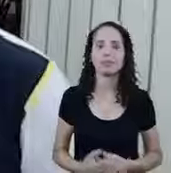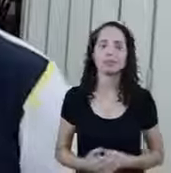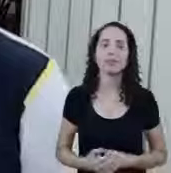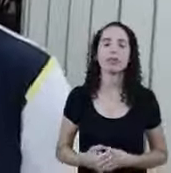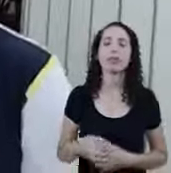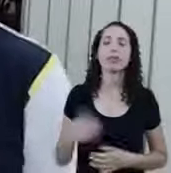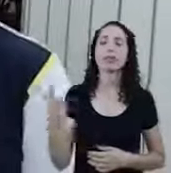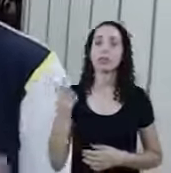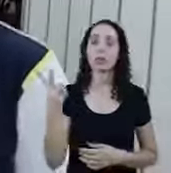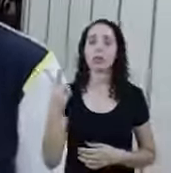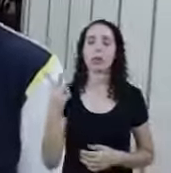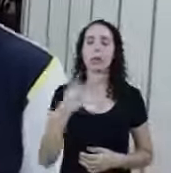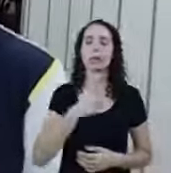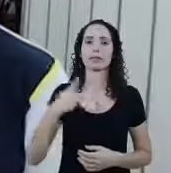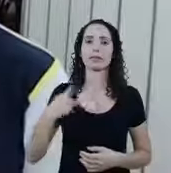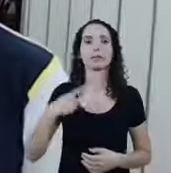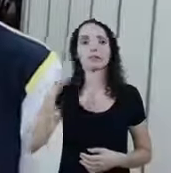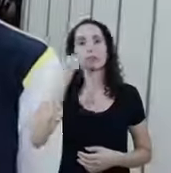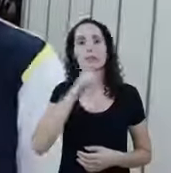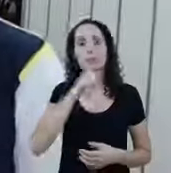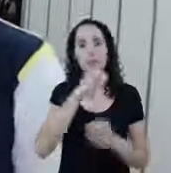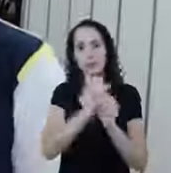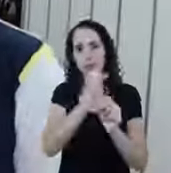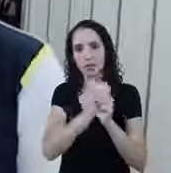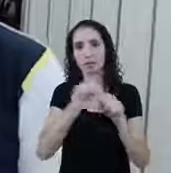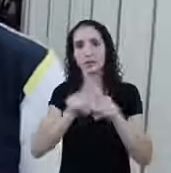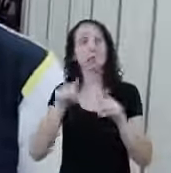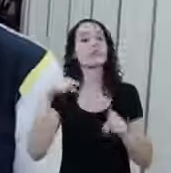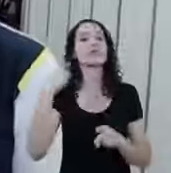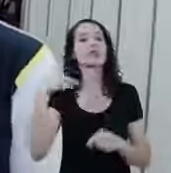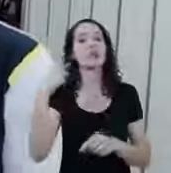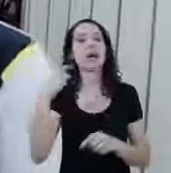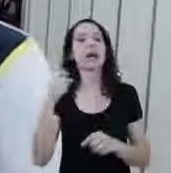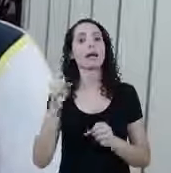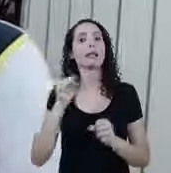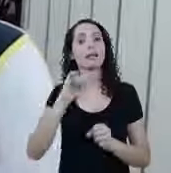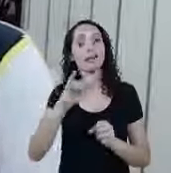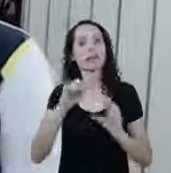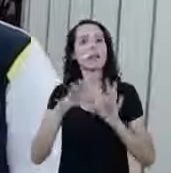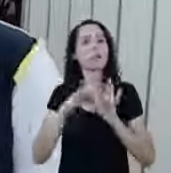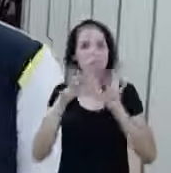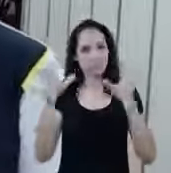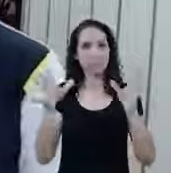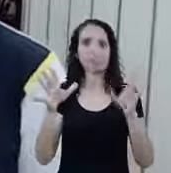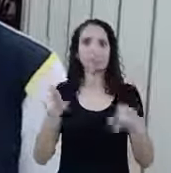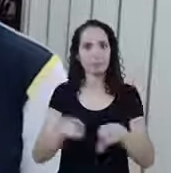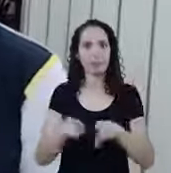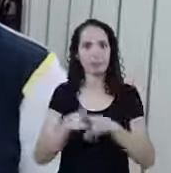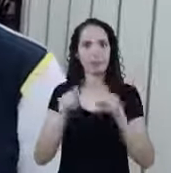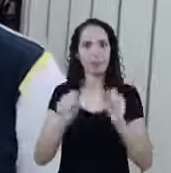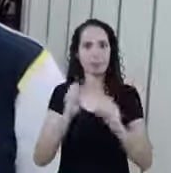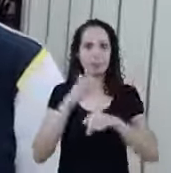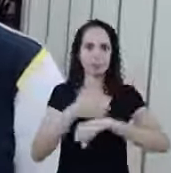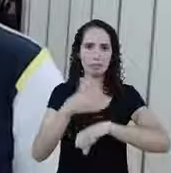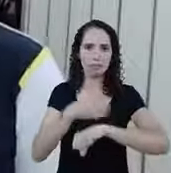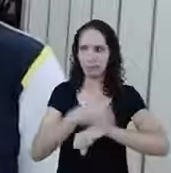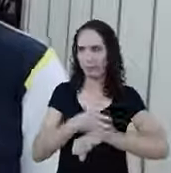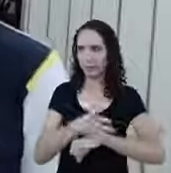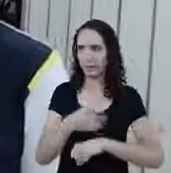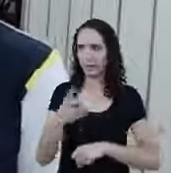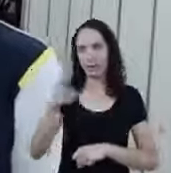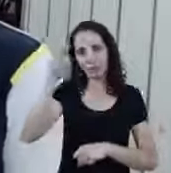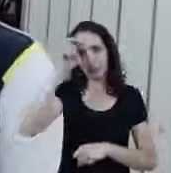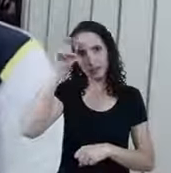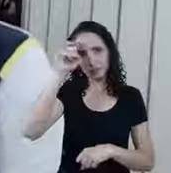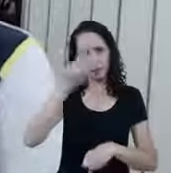de contar com vocês Porque são pessoas que a gente confia São pessoas que a gente sabe que tem um trabalho sério Então se a gente puder contar com vocês na